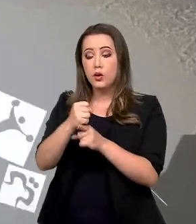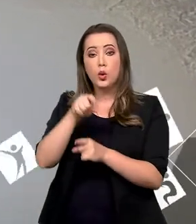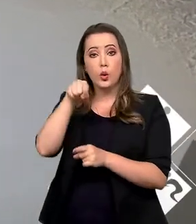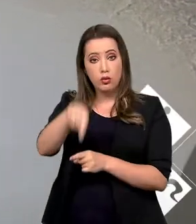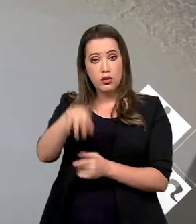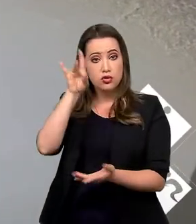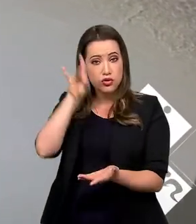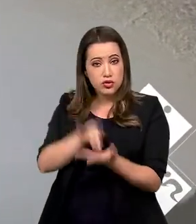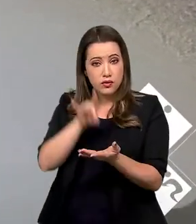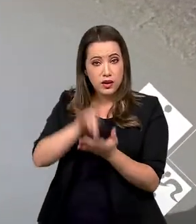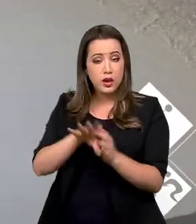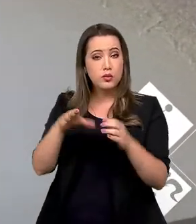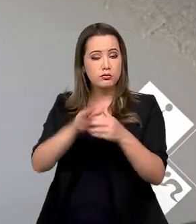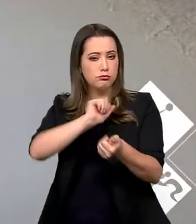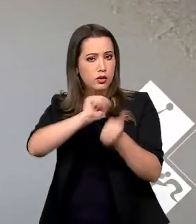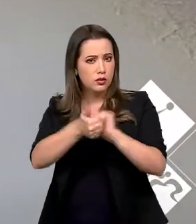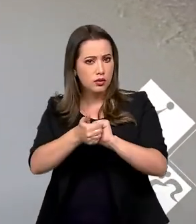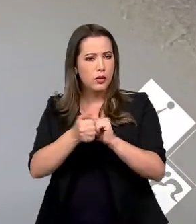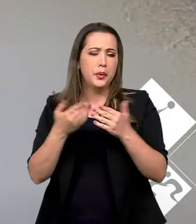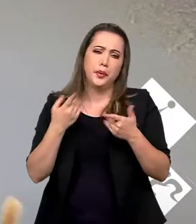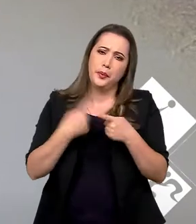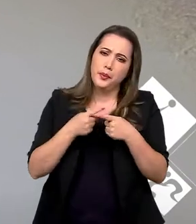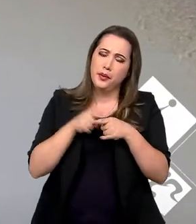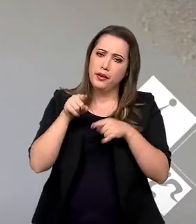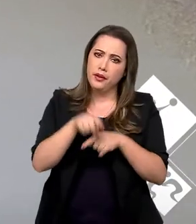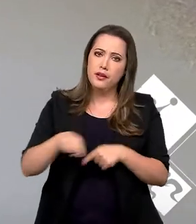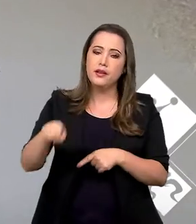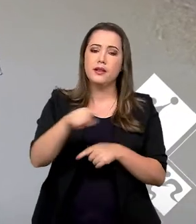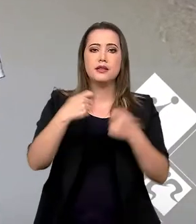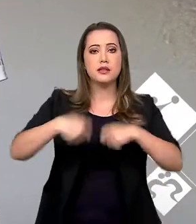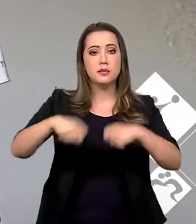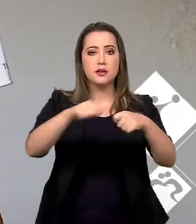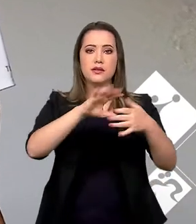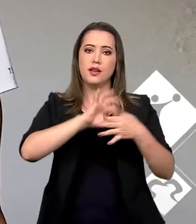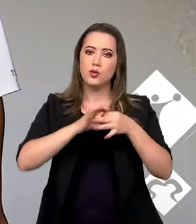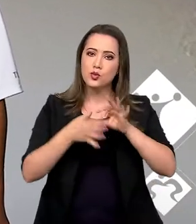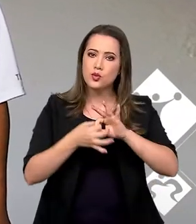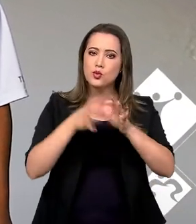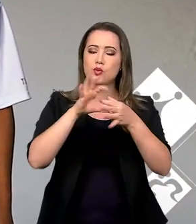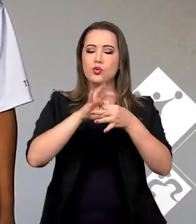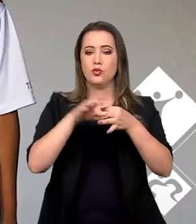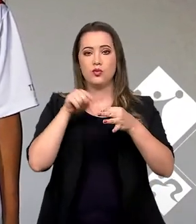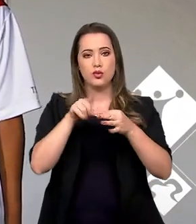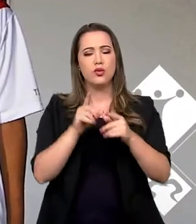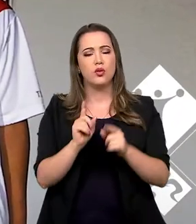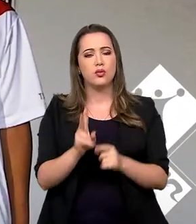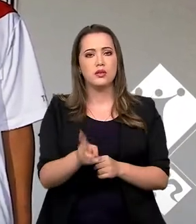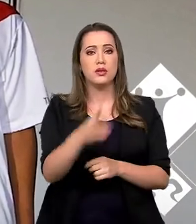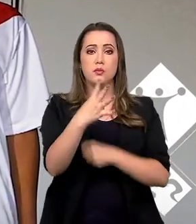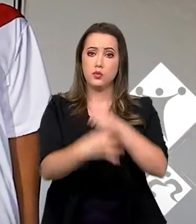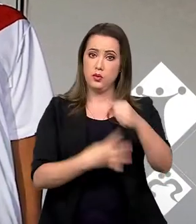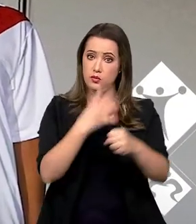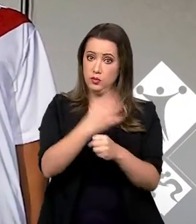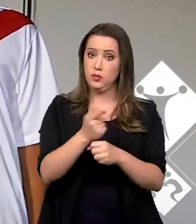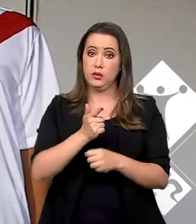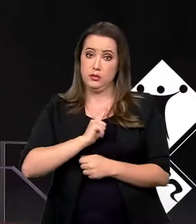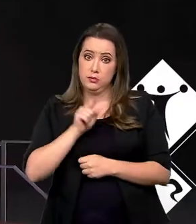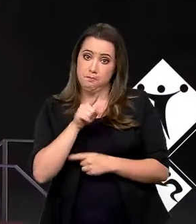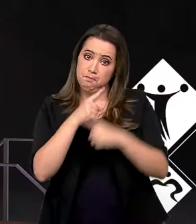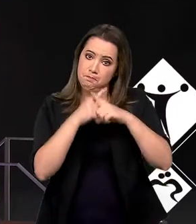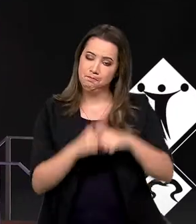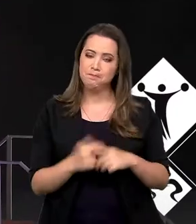A superação veio mesmo dos atletas. Afinal, são eles que fazem os jogos acontecerem de 4 em 4 anos.